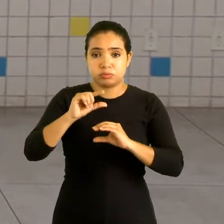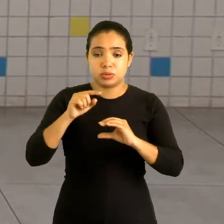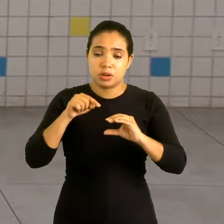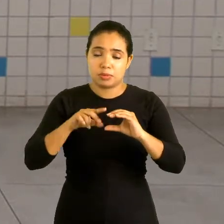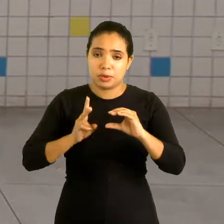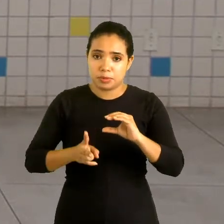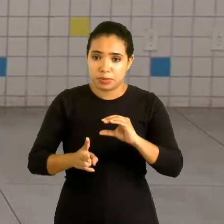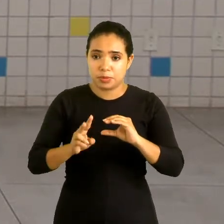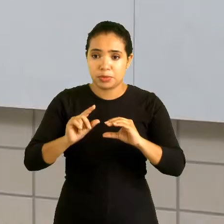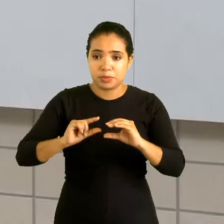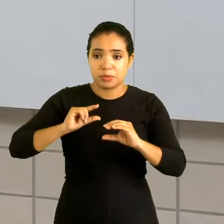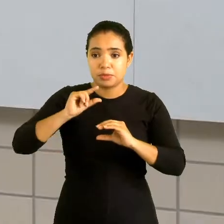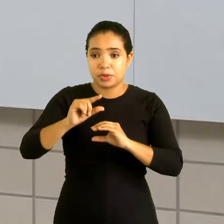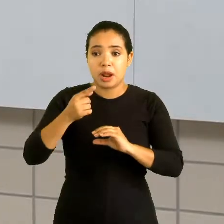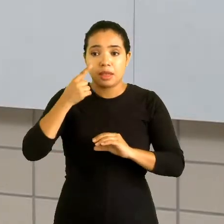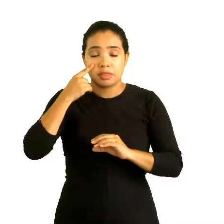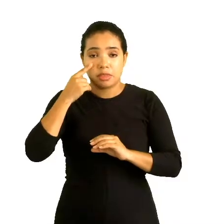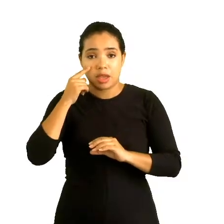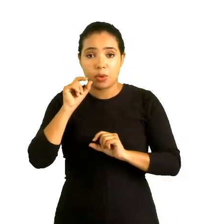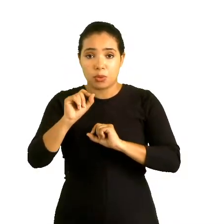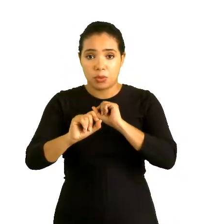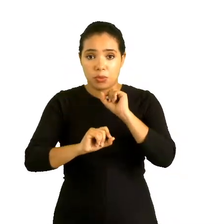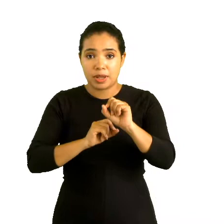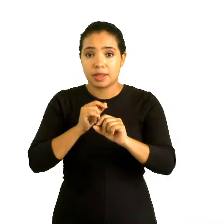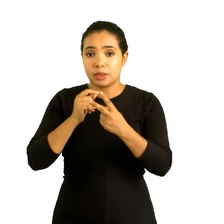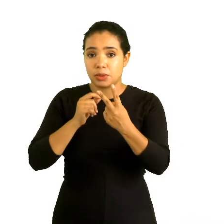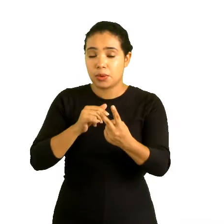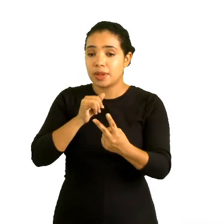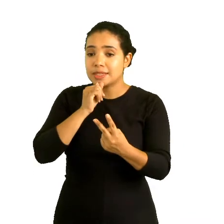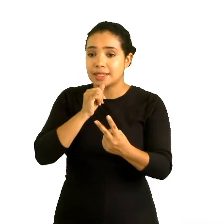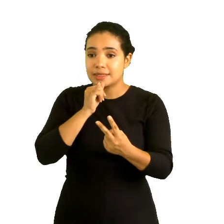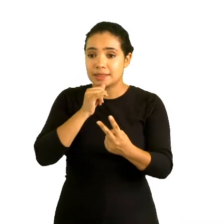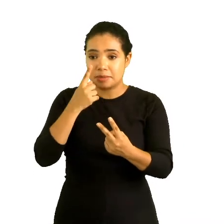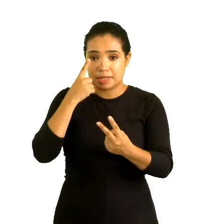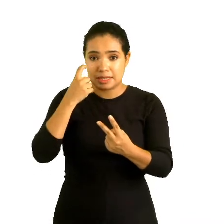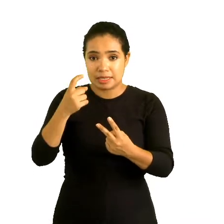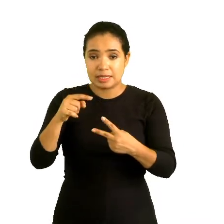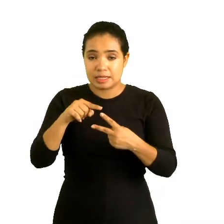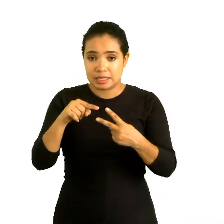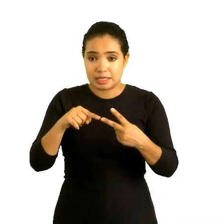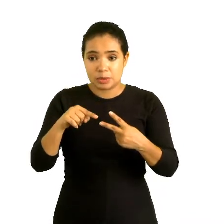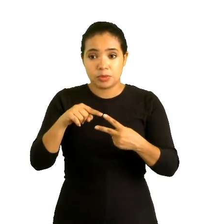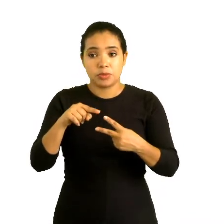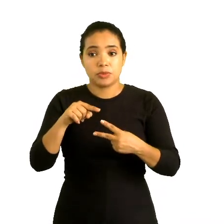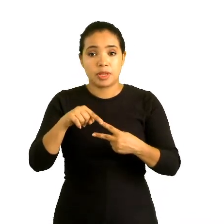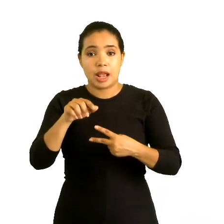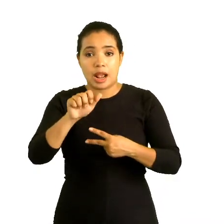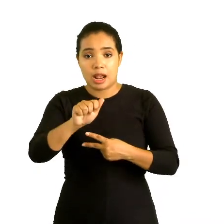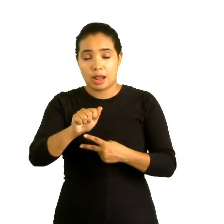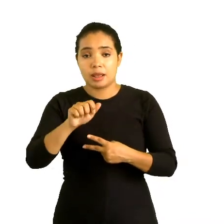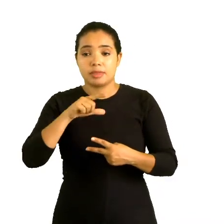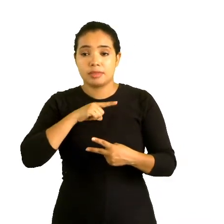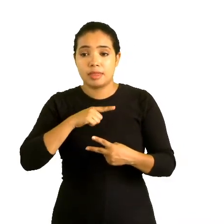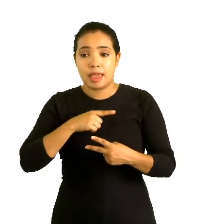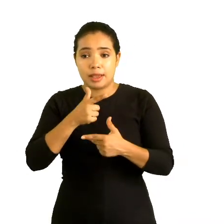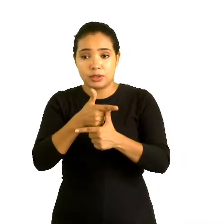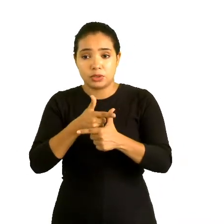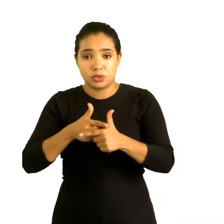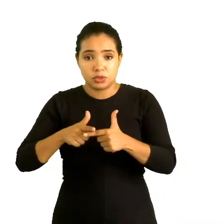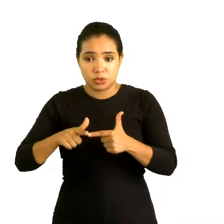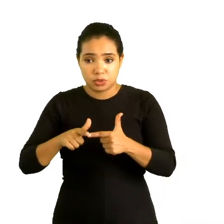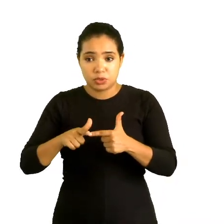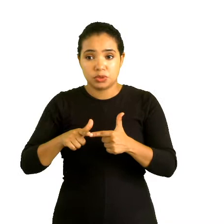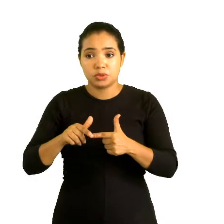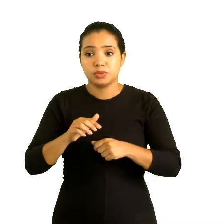os expoentes. Nós temos aqui dois exemplos também bem interessantes para a gente ver. No exemplo A, eu tenho aí a divisão entre duas